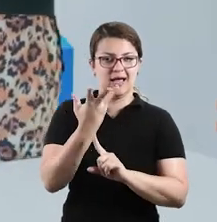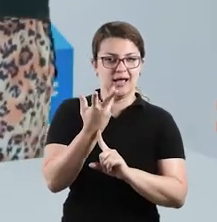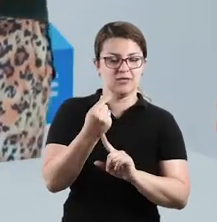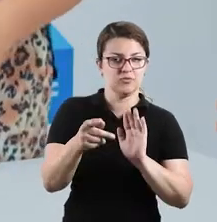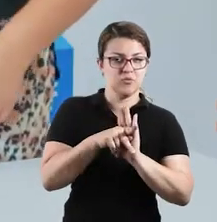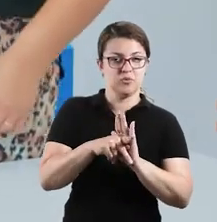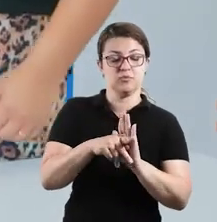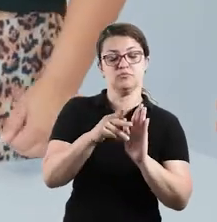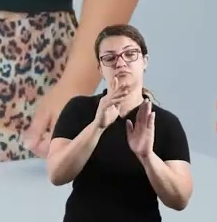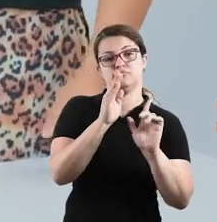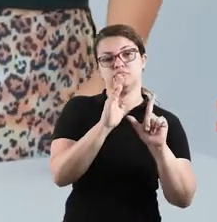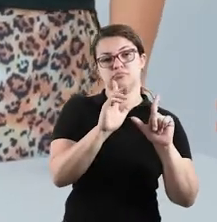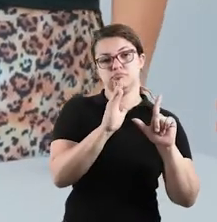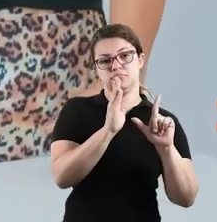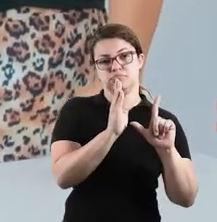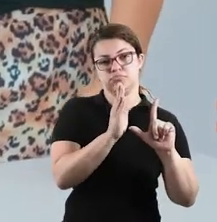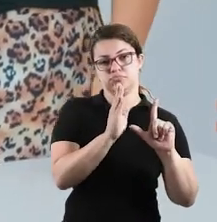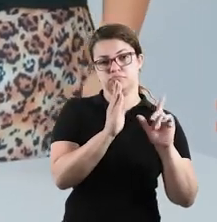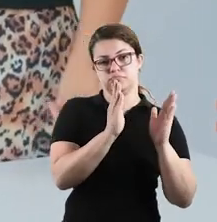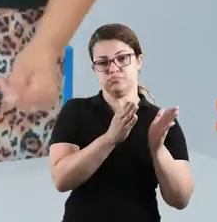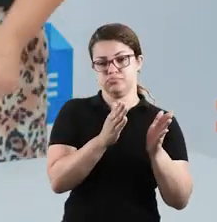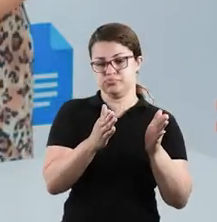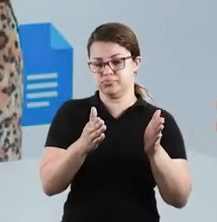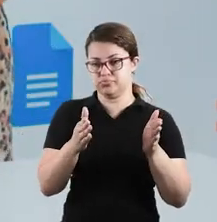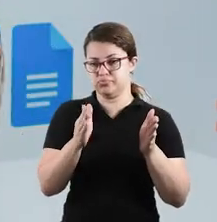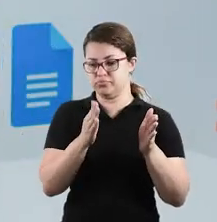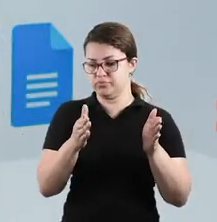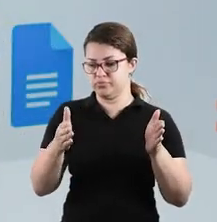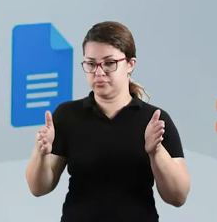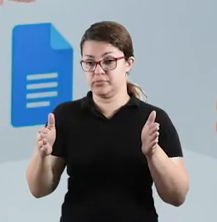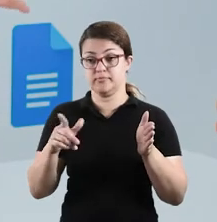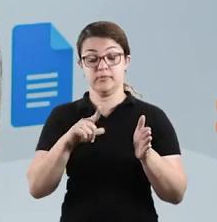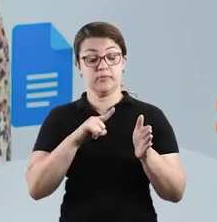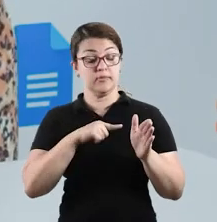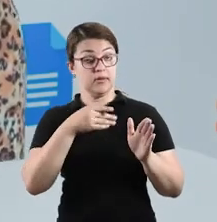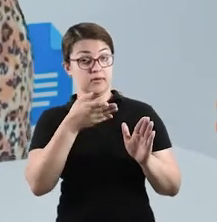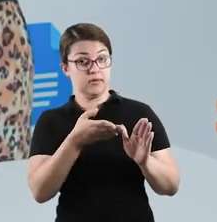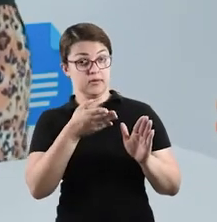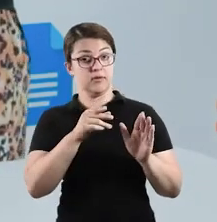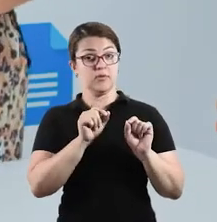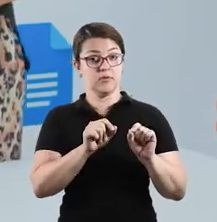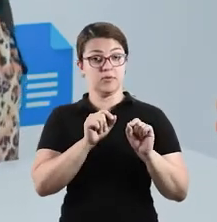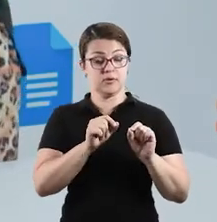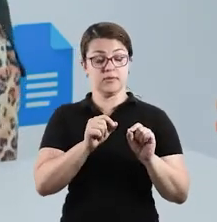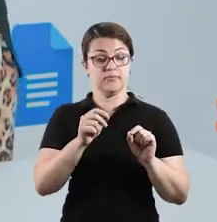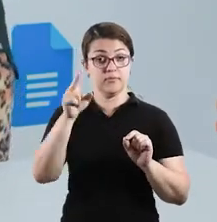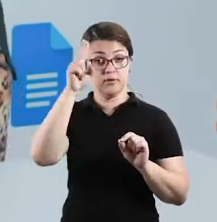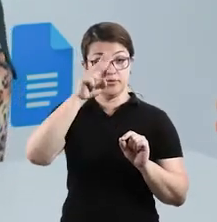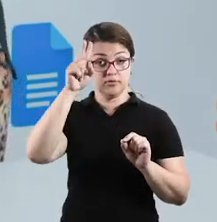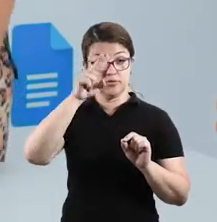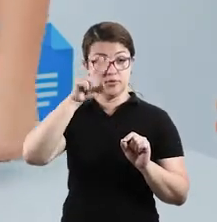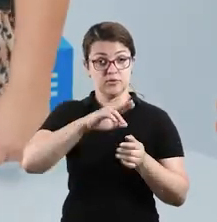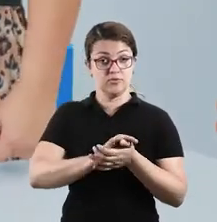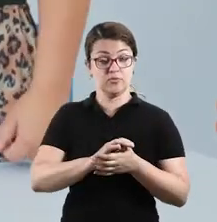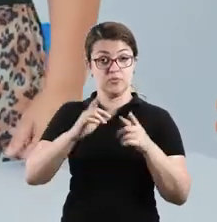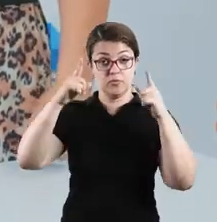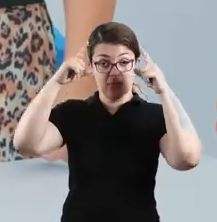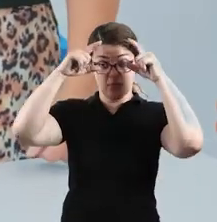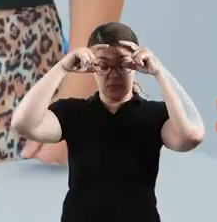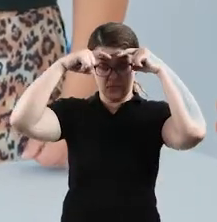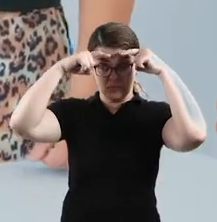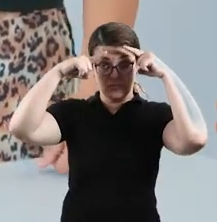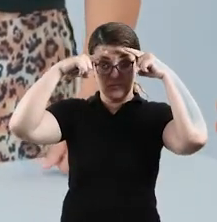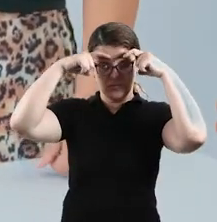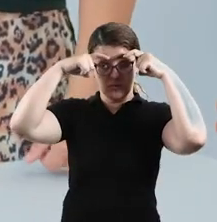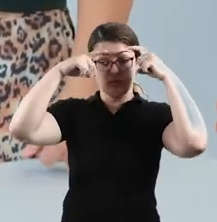Então, nós temos aqui o quadrinho do Maurício de Souza, da Turma da Mônica, que todo mundo conhece e adora. Então, tem aqui uma historinha